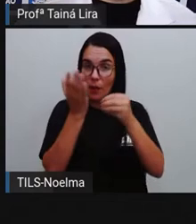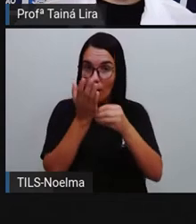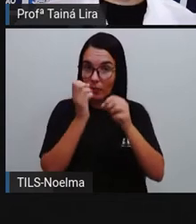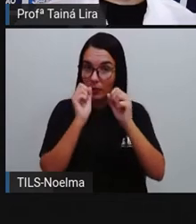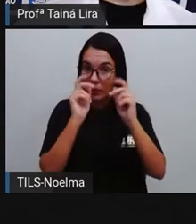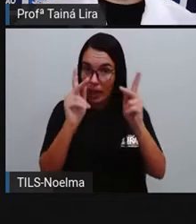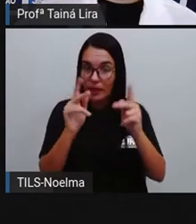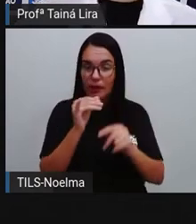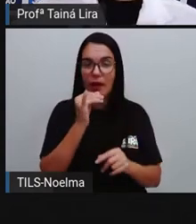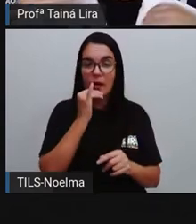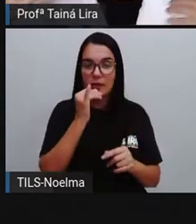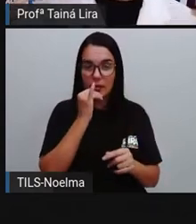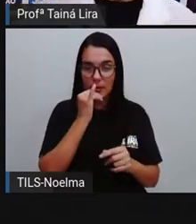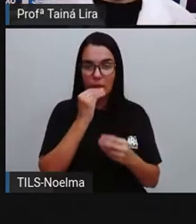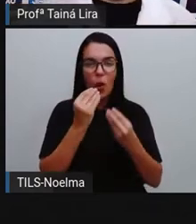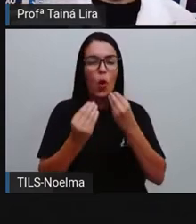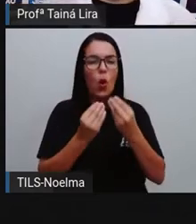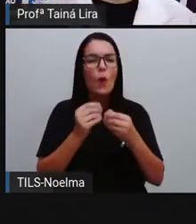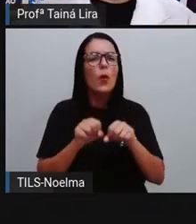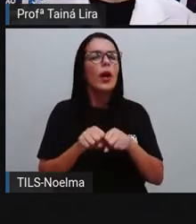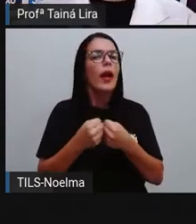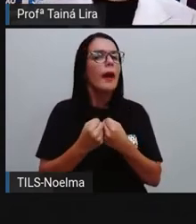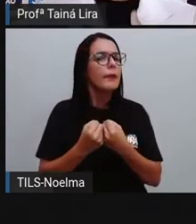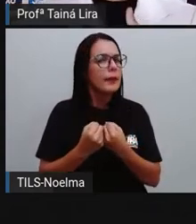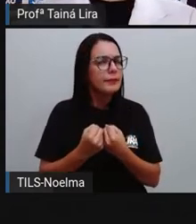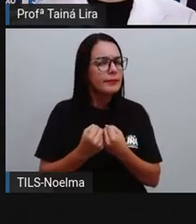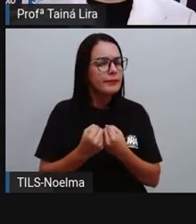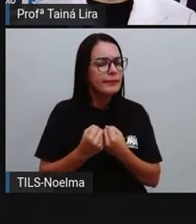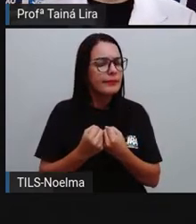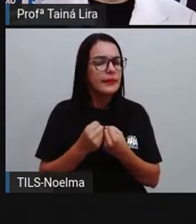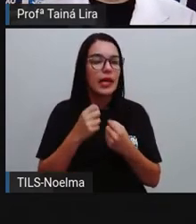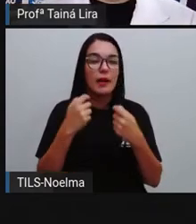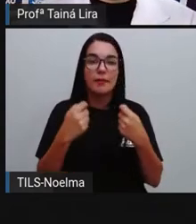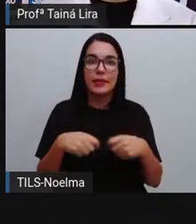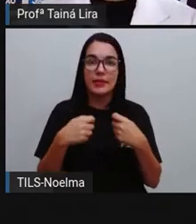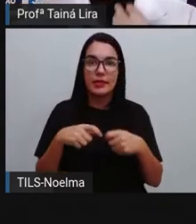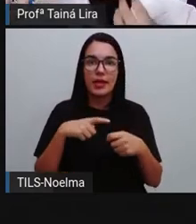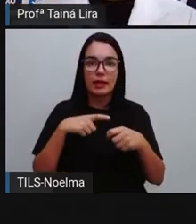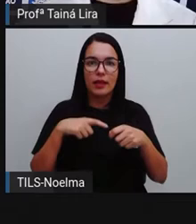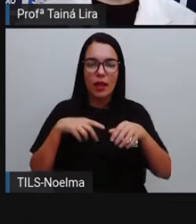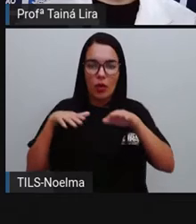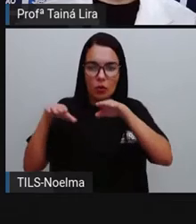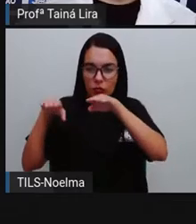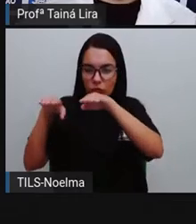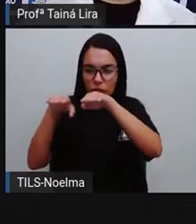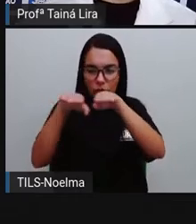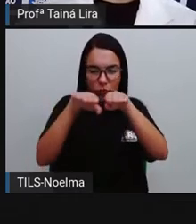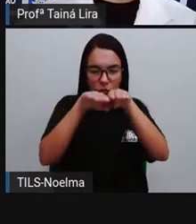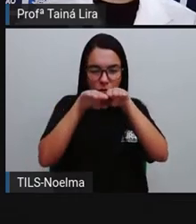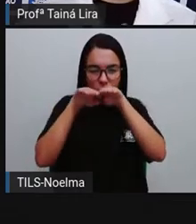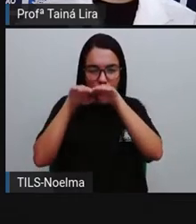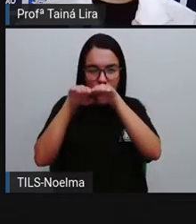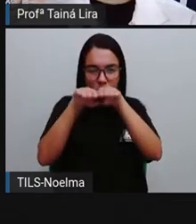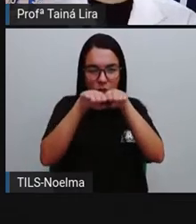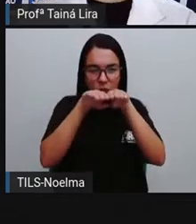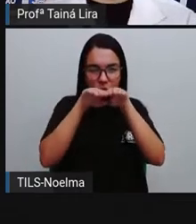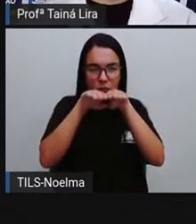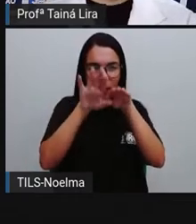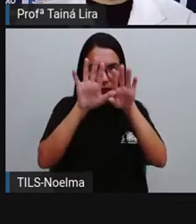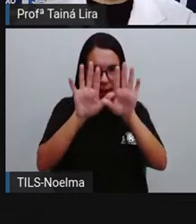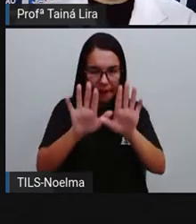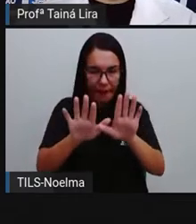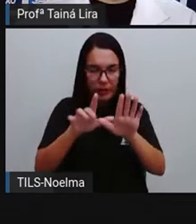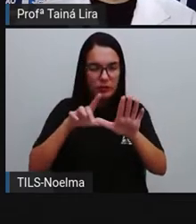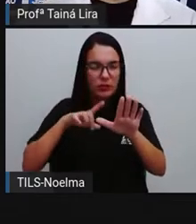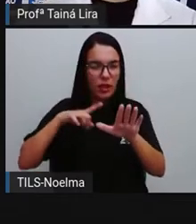Então, por exemplo, como é que ela vai quebrar, pró? Alinhando, ó, a taça, ela emite um som,